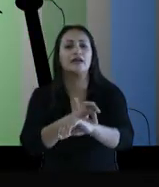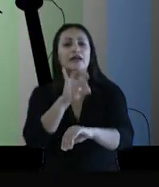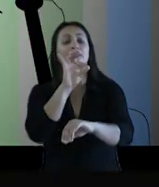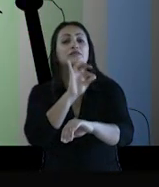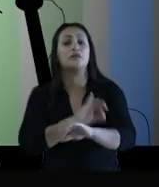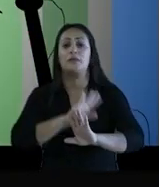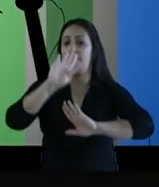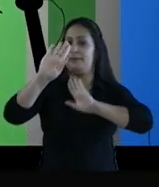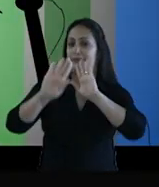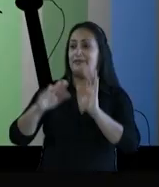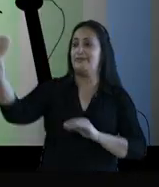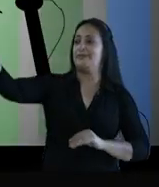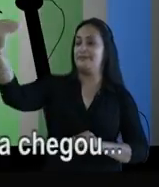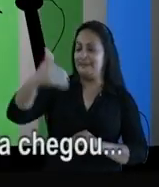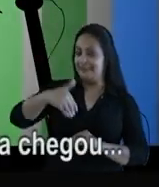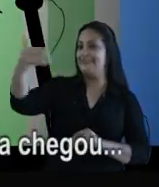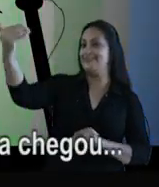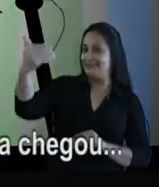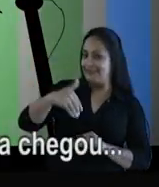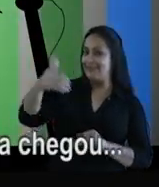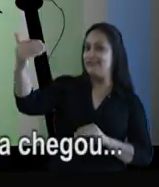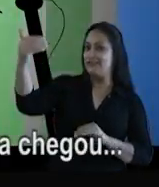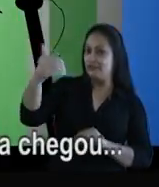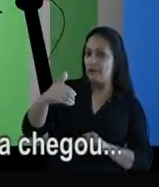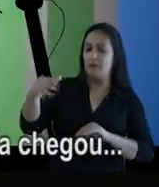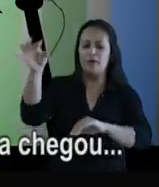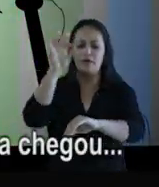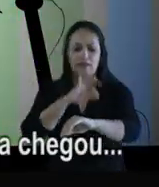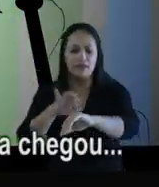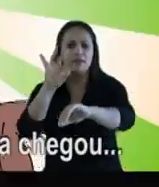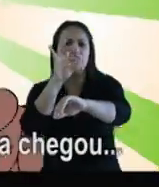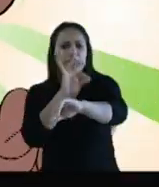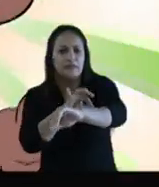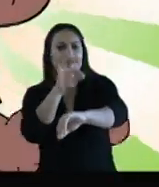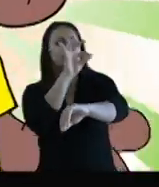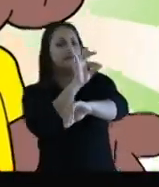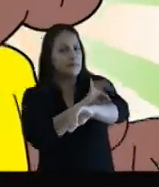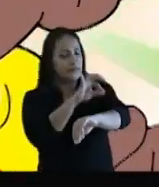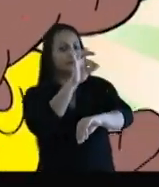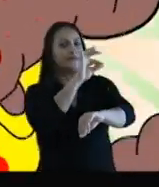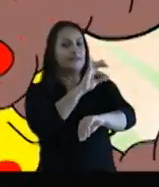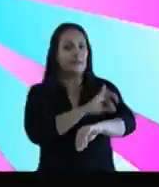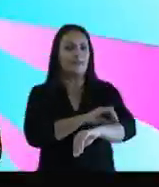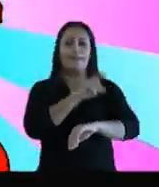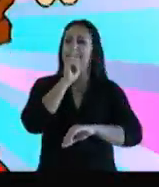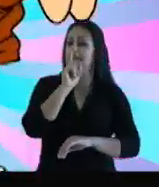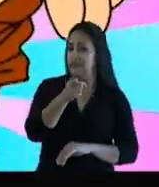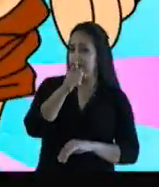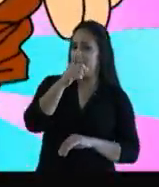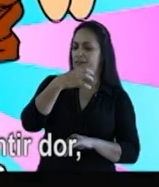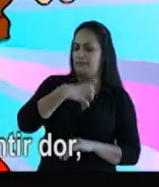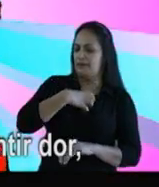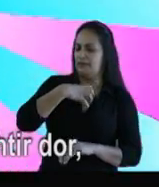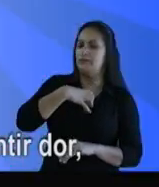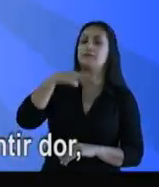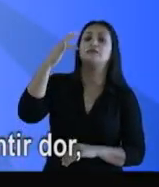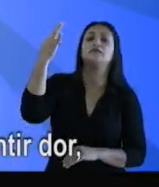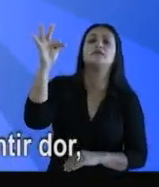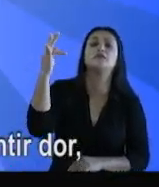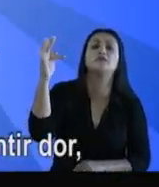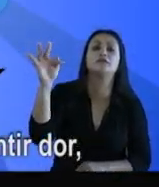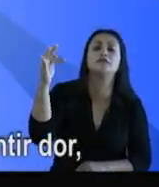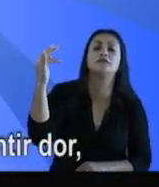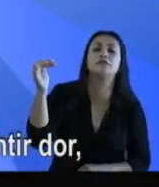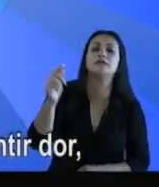Ferra, ferra, ferra dor! Cuidado com a mosquita que ela chegou! Ferra, ferra, ferra, ferra, ferra, ferra dor! Ah, vem a